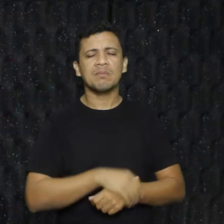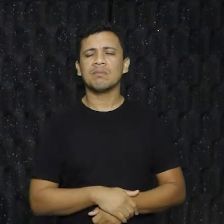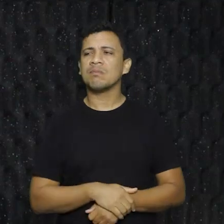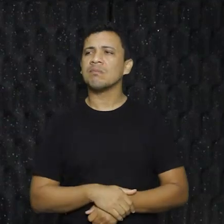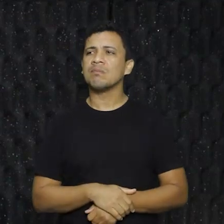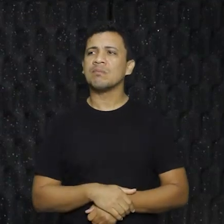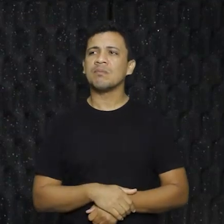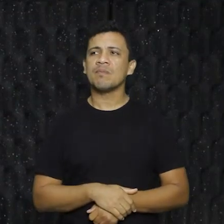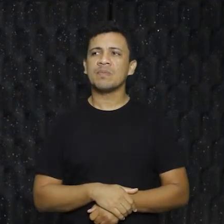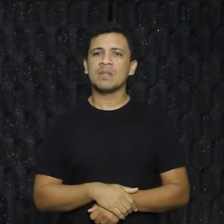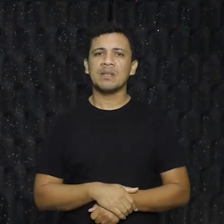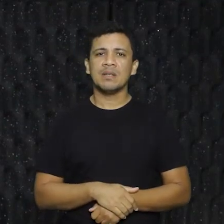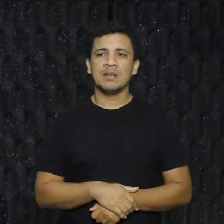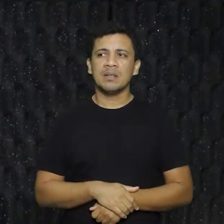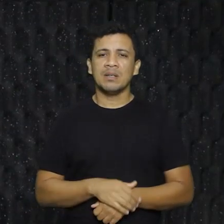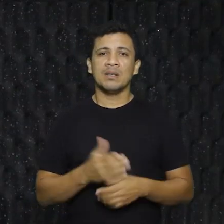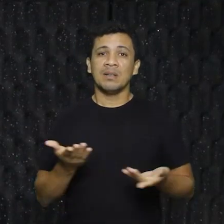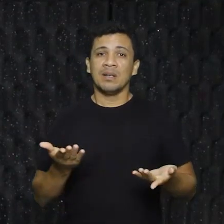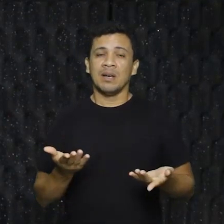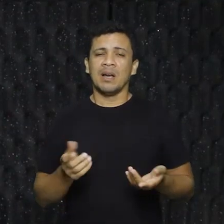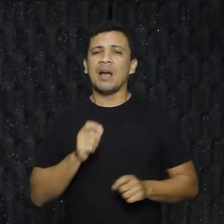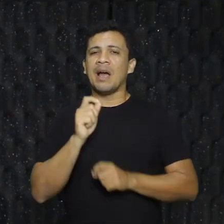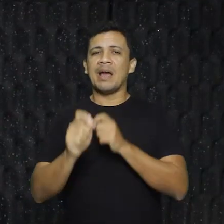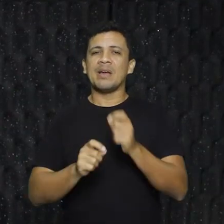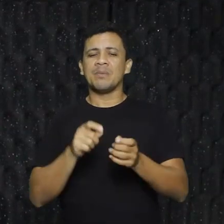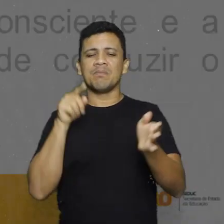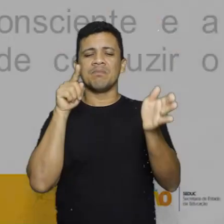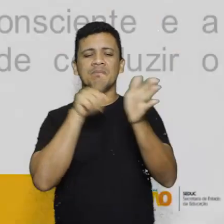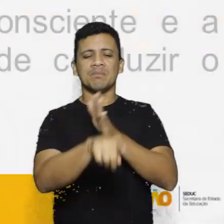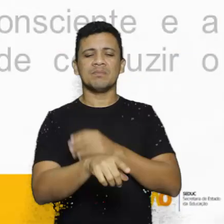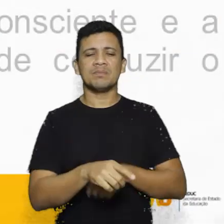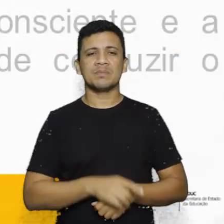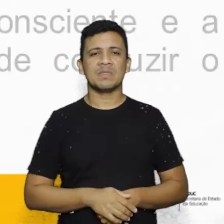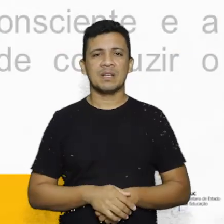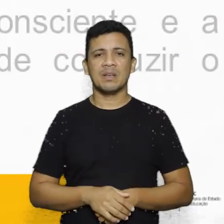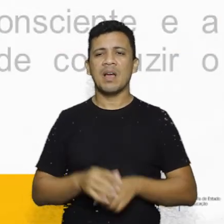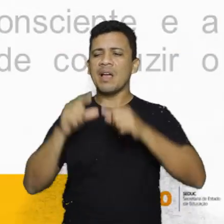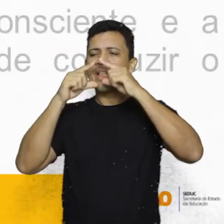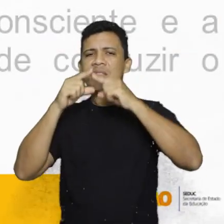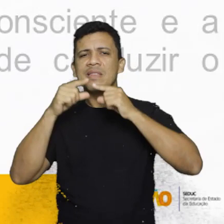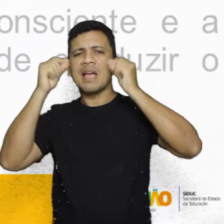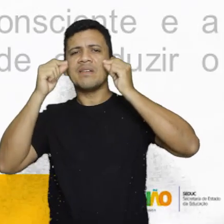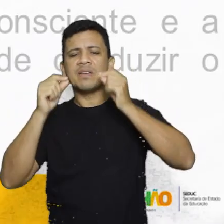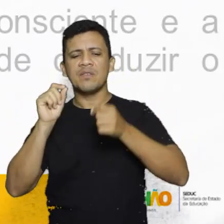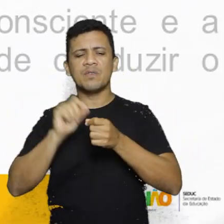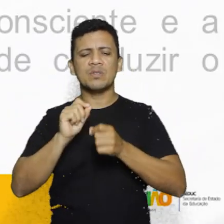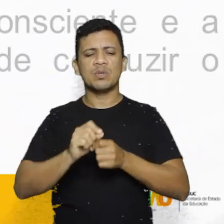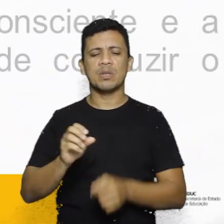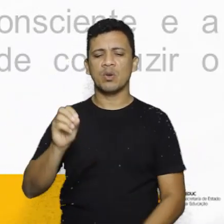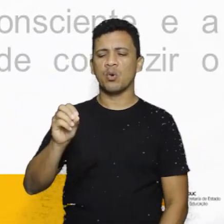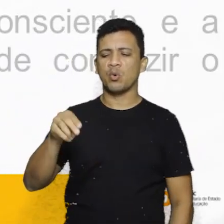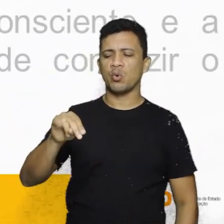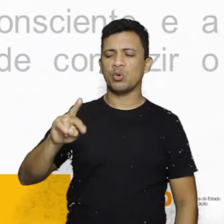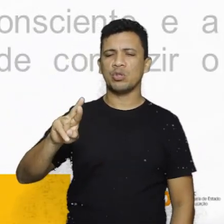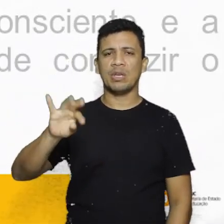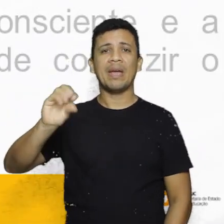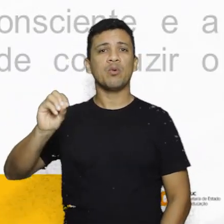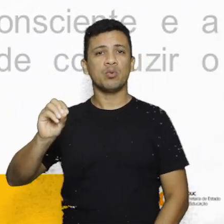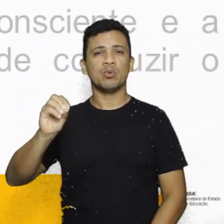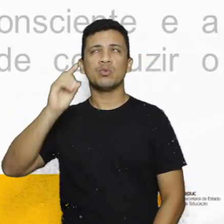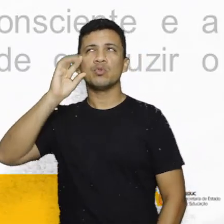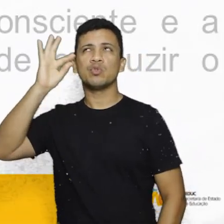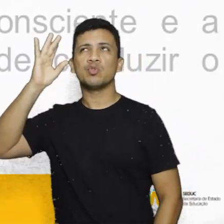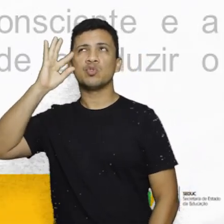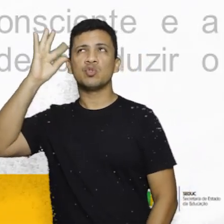E aí, a gente vai chegar ao seguinte questionamento. O que Dali fazia? Do onírico, que misturava o sonho com a